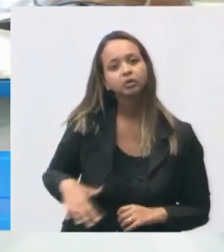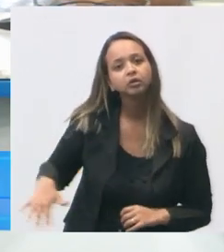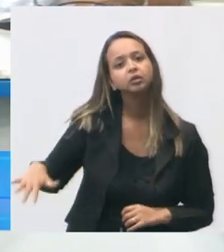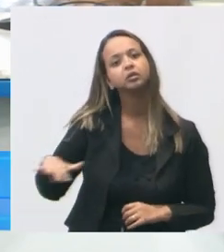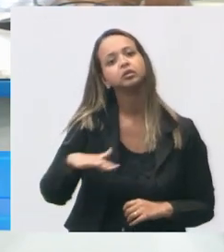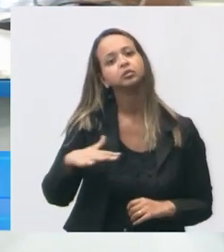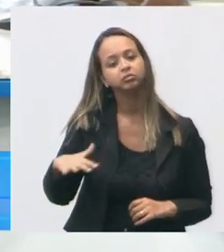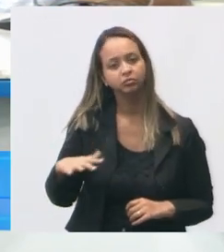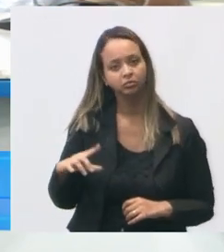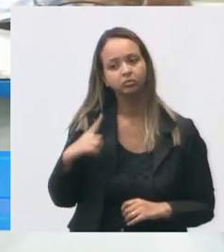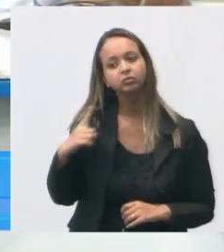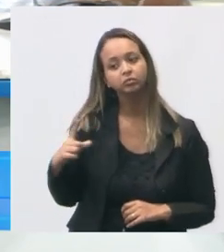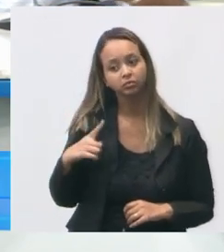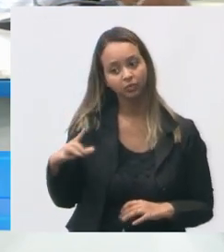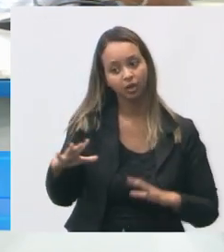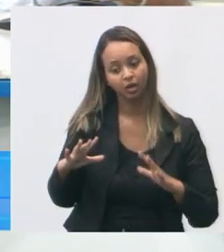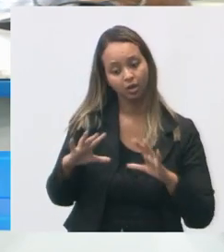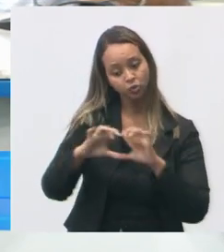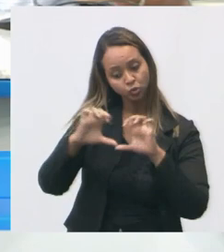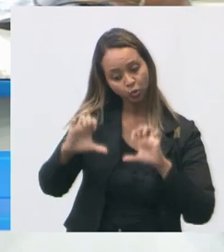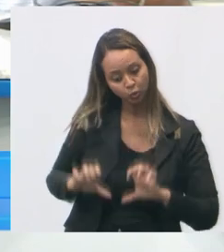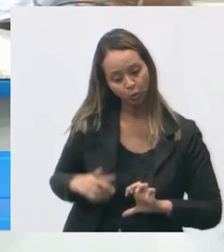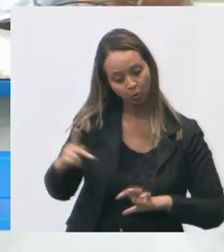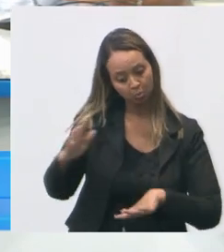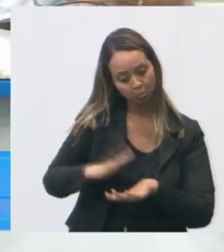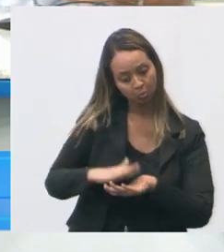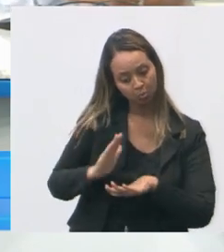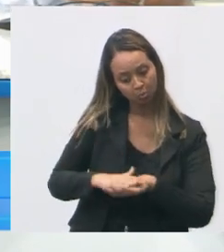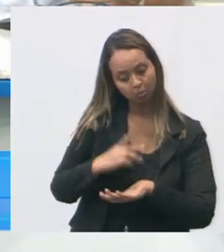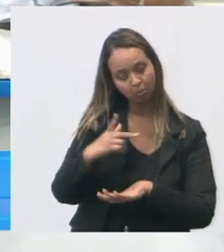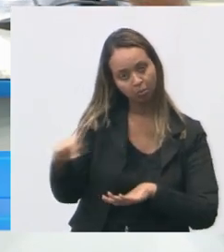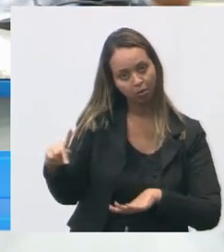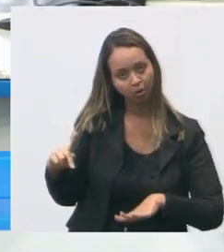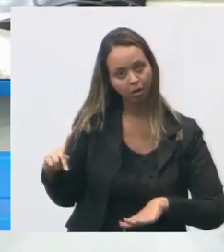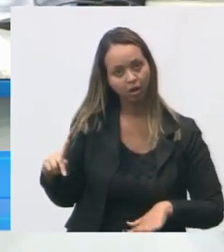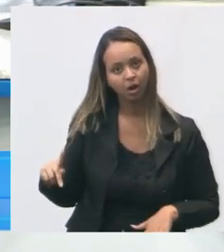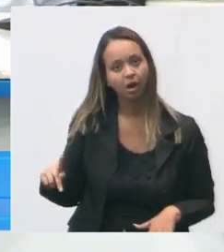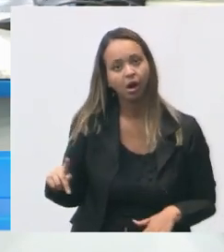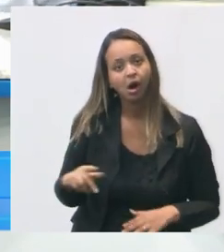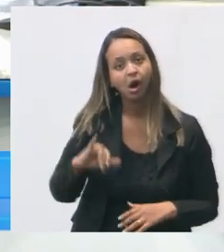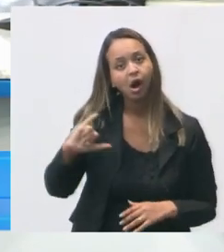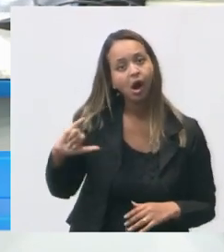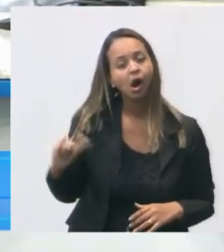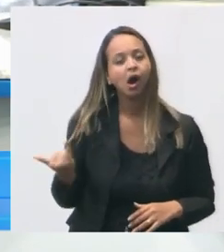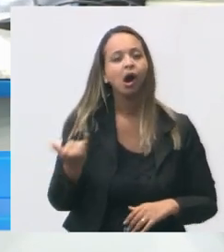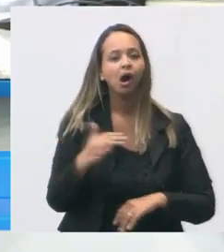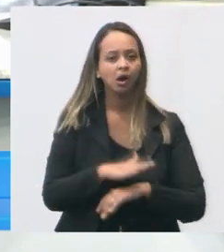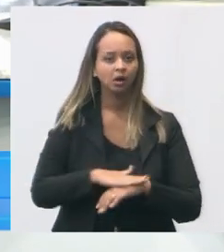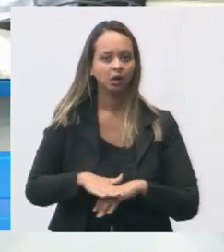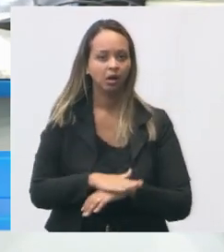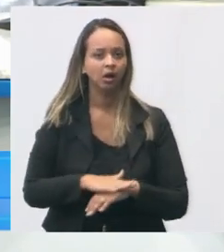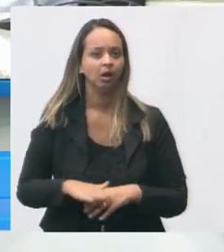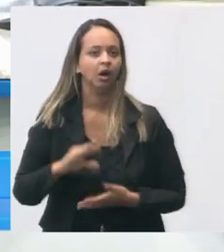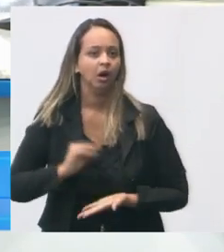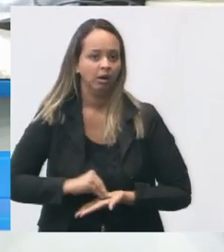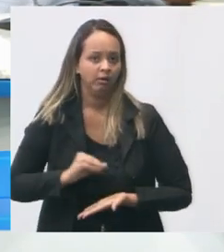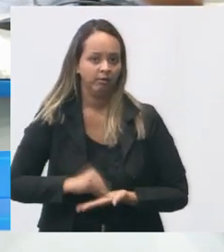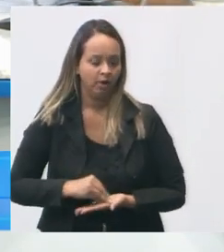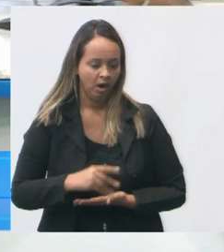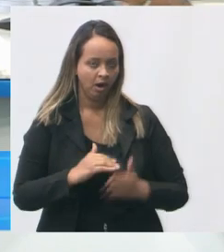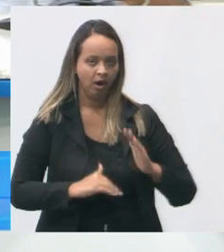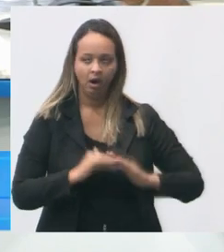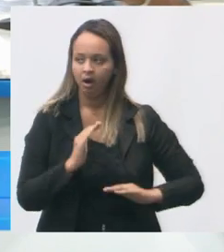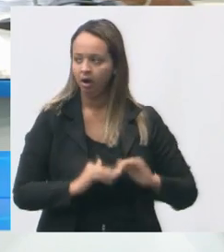condição física do equipamento público aproveita se conversa sobre a falta do pessoal